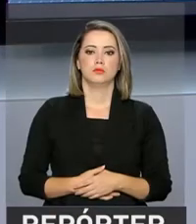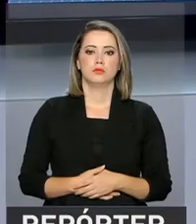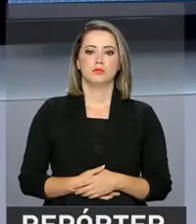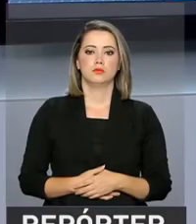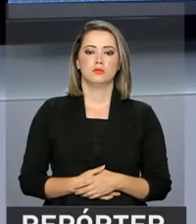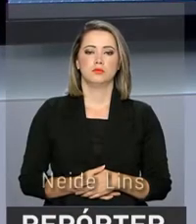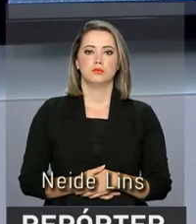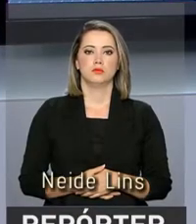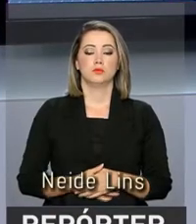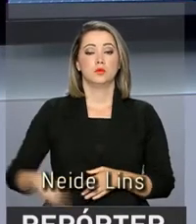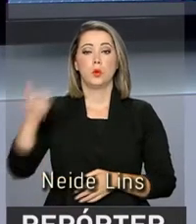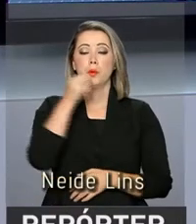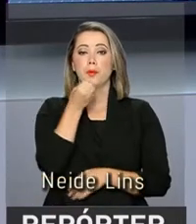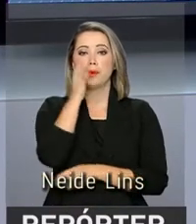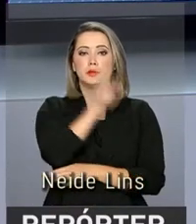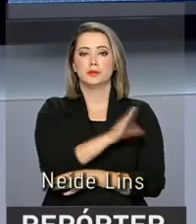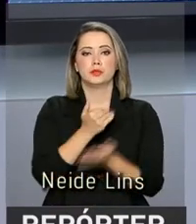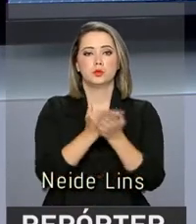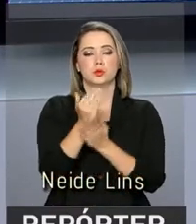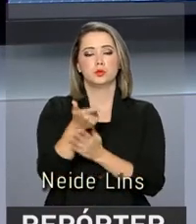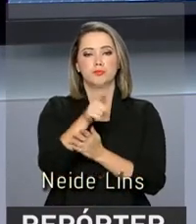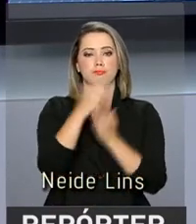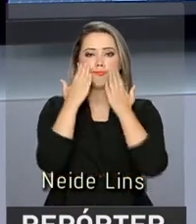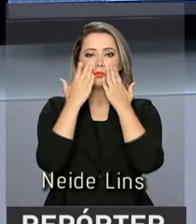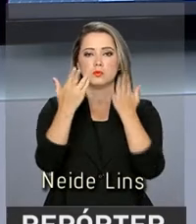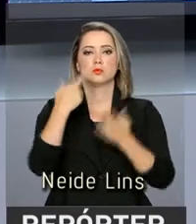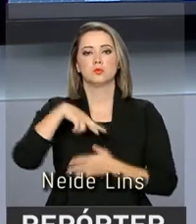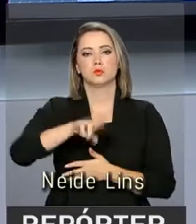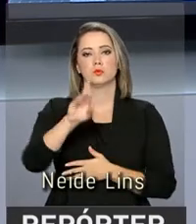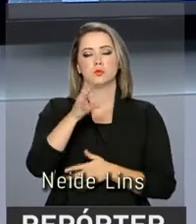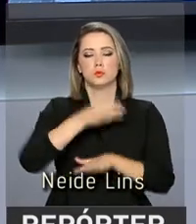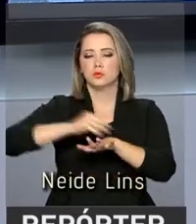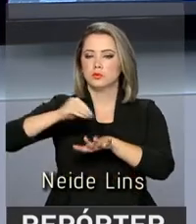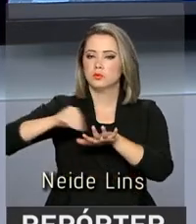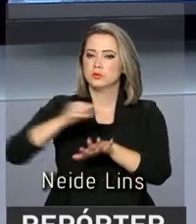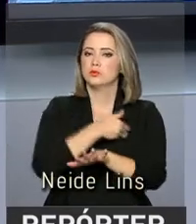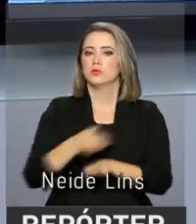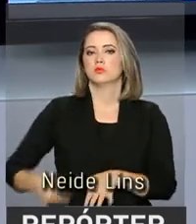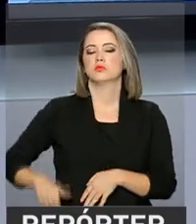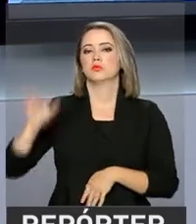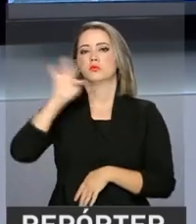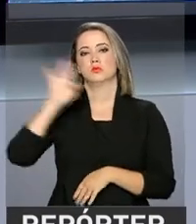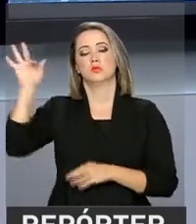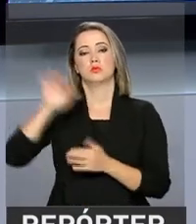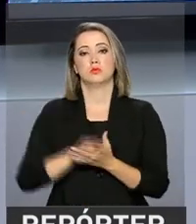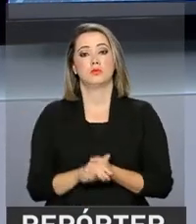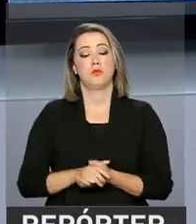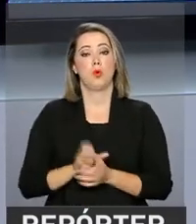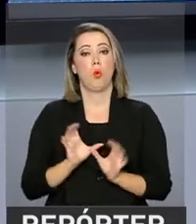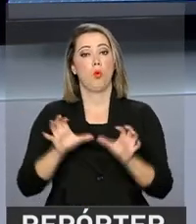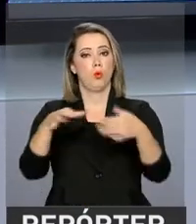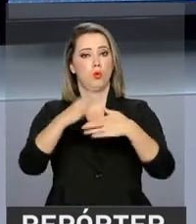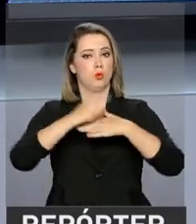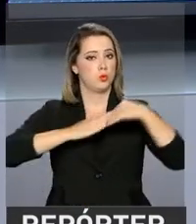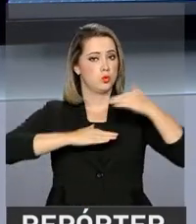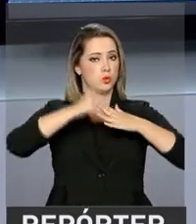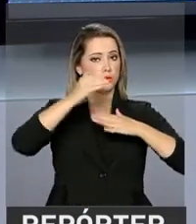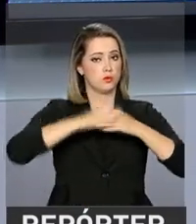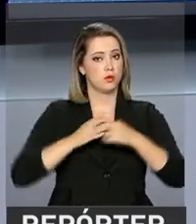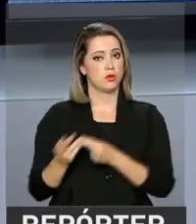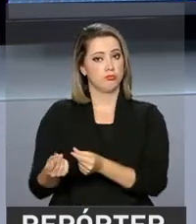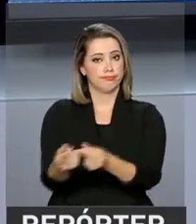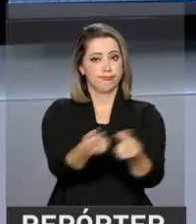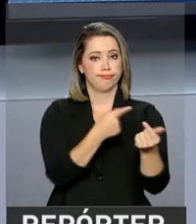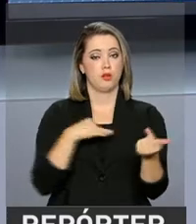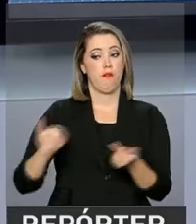Olá, boa tarde. Começa agora o repórter NBR com as notícias do governo federal. Segundo especialistas do mercado financeiro,